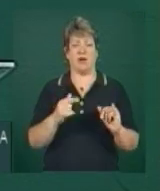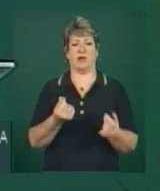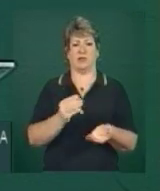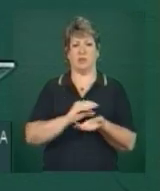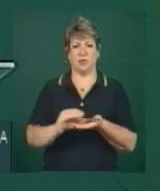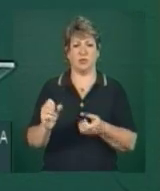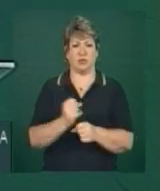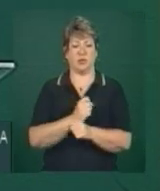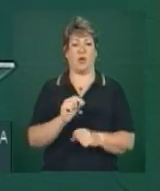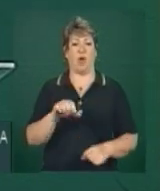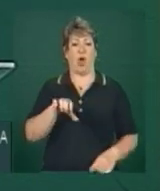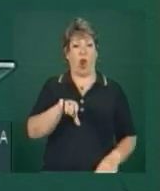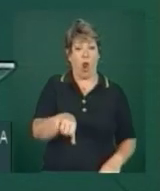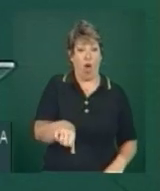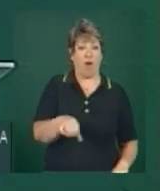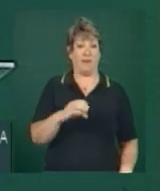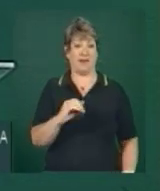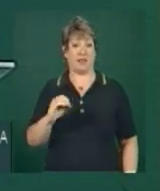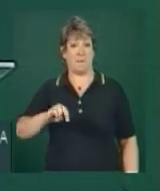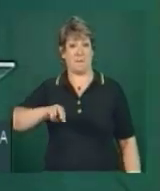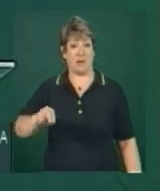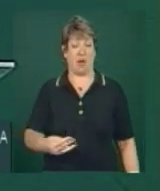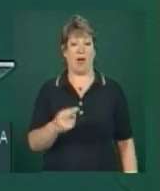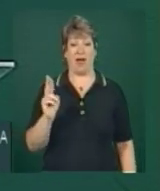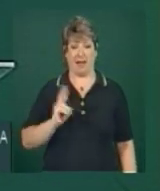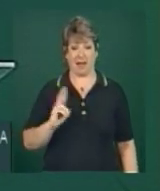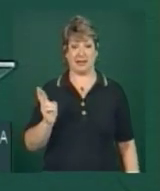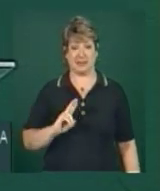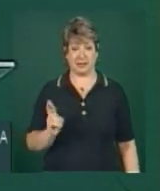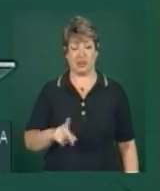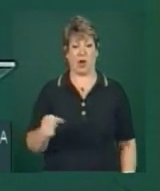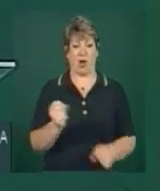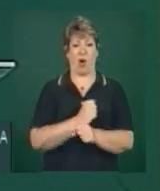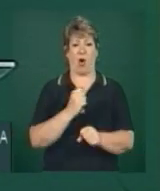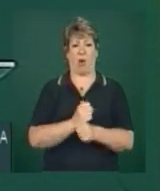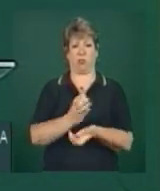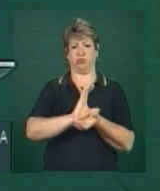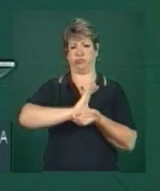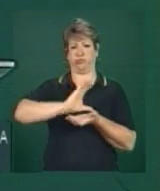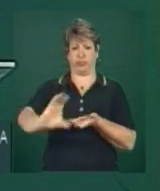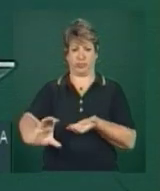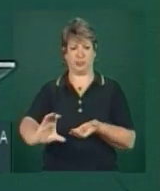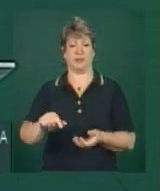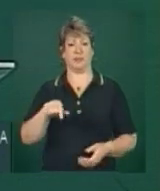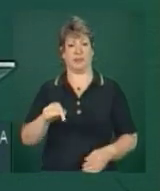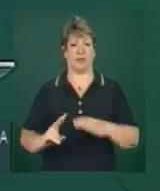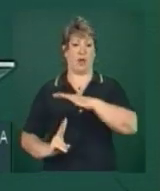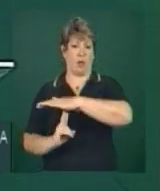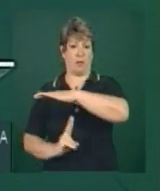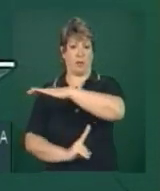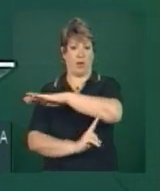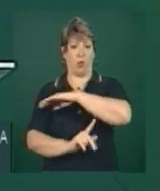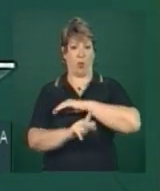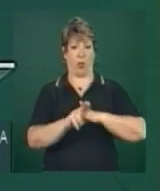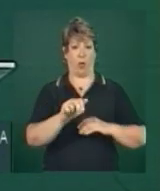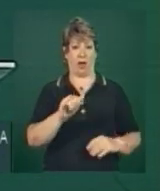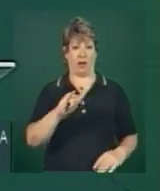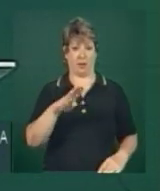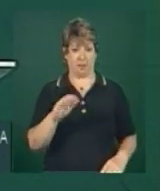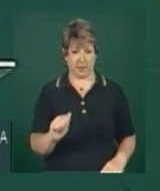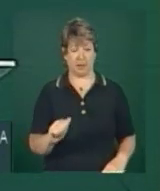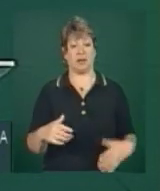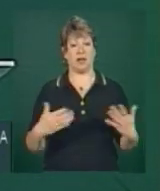de 900 milhões de reais numa obra como é a obra da ponte do Guaíba, nós